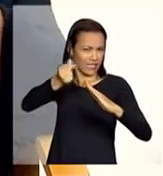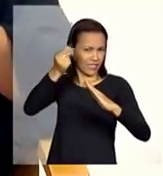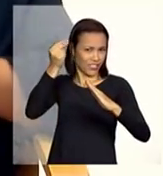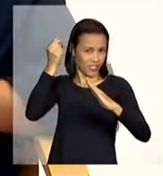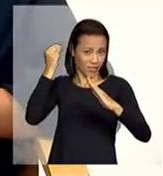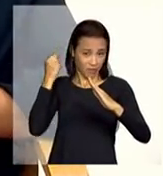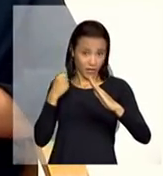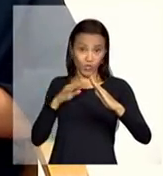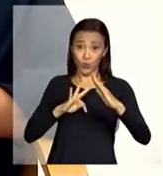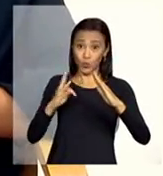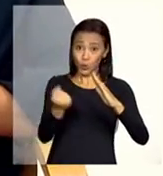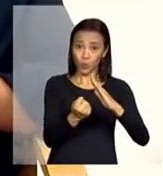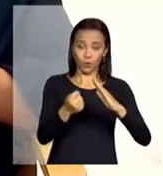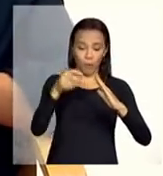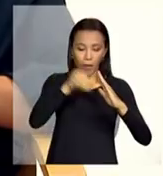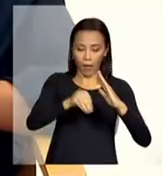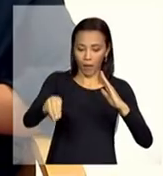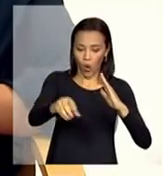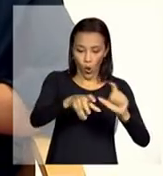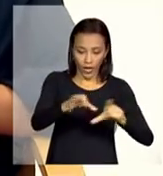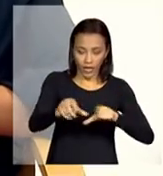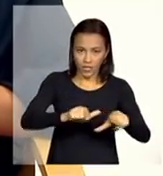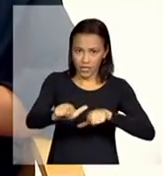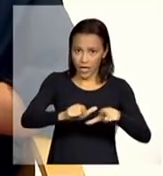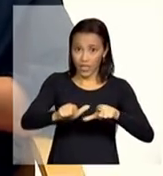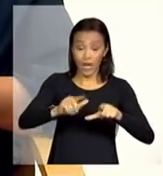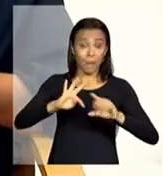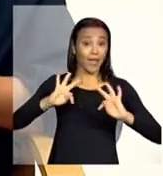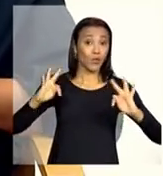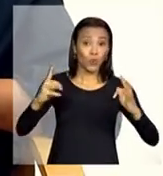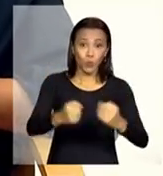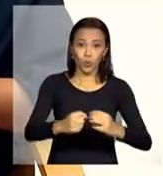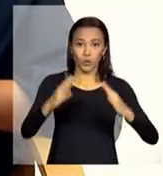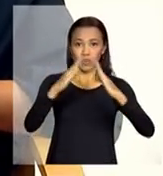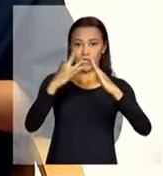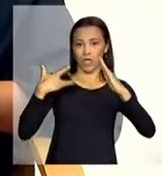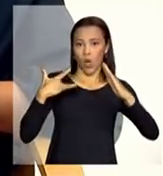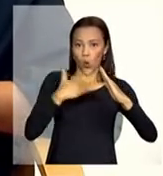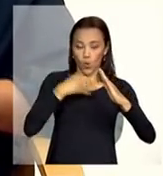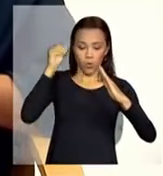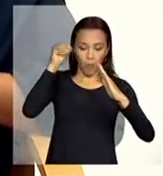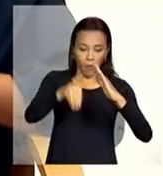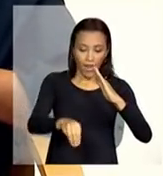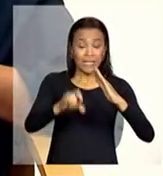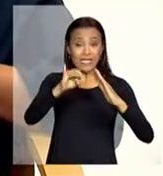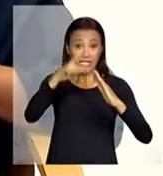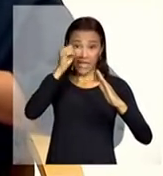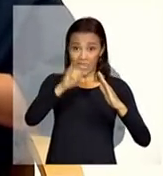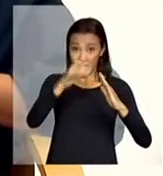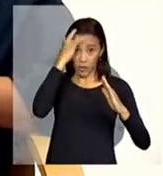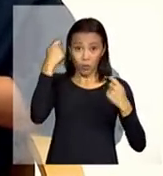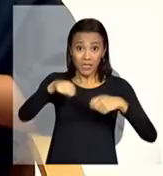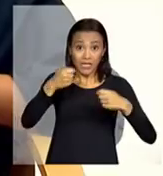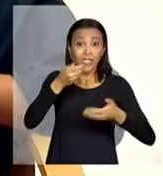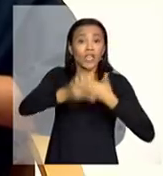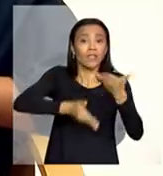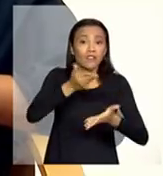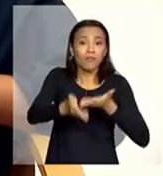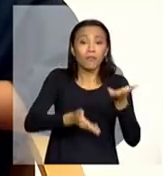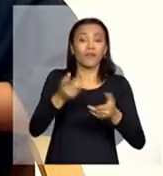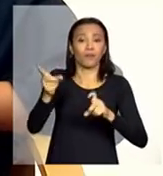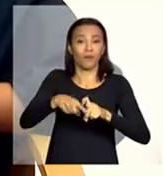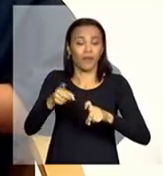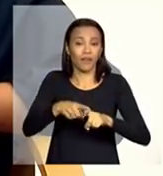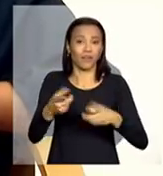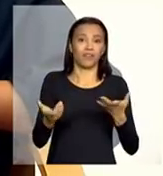colocava tudo no mesmo espaço era um abrigão para tudo saúde se a pessoa precisasse de atendimento médico de